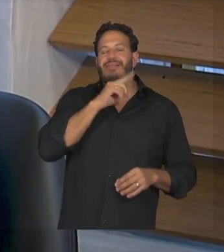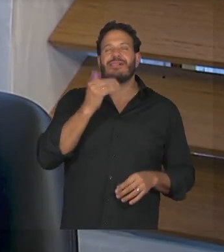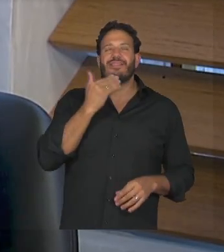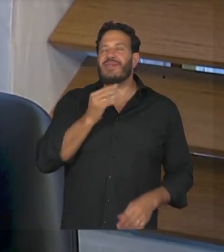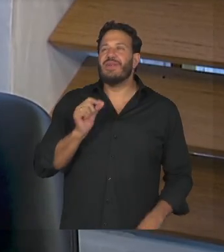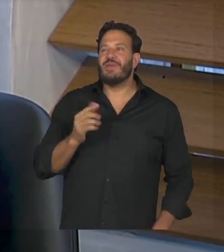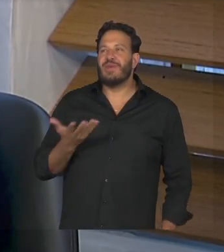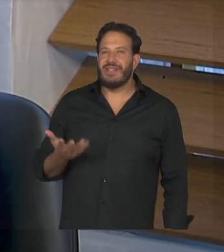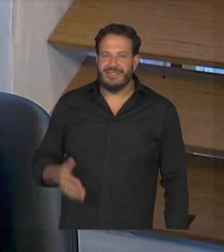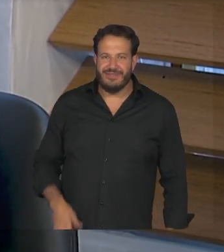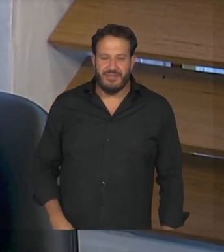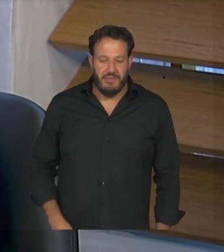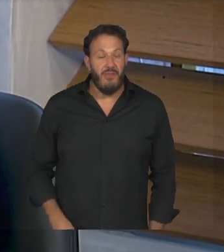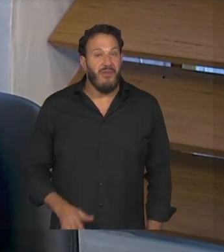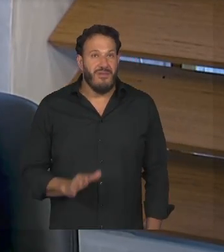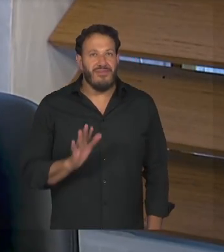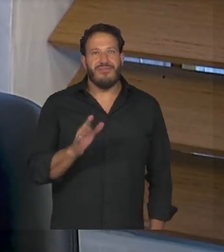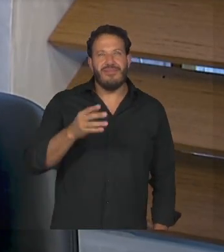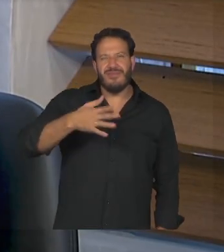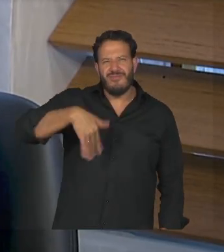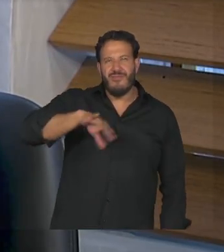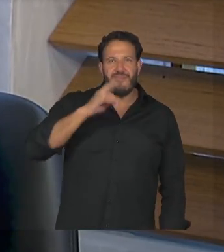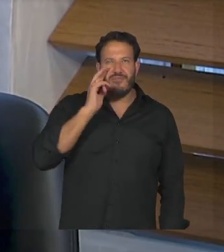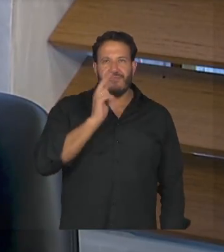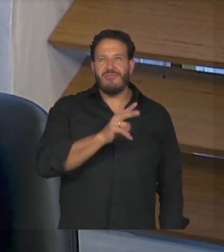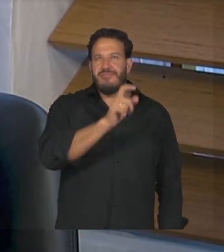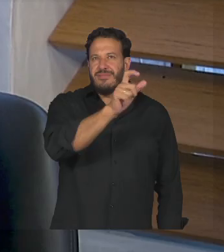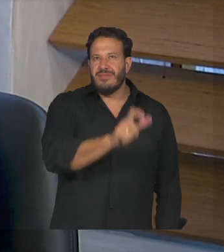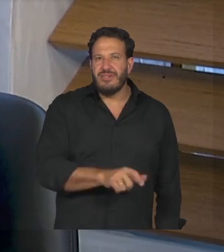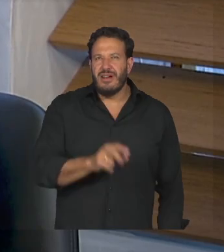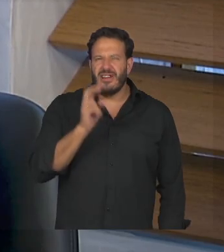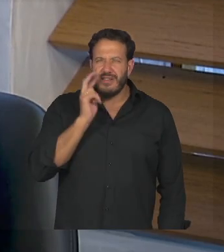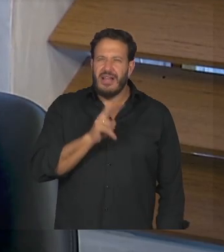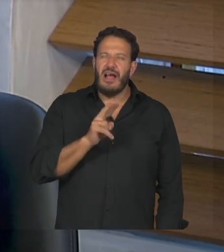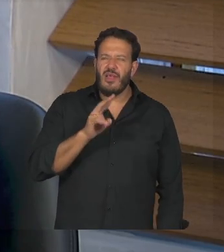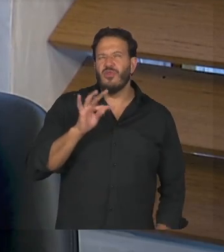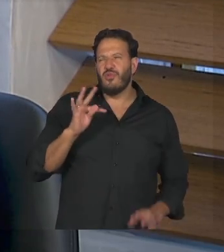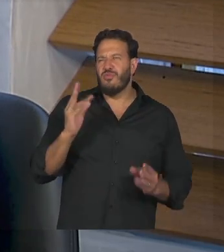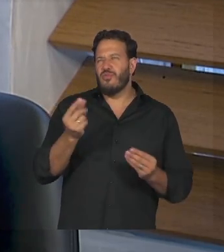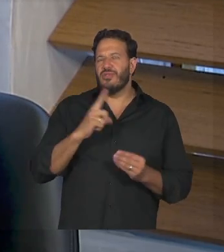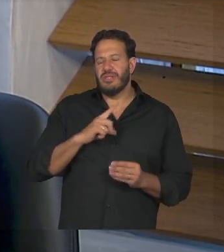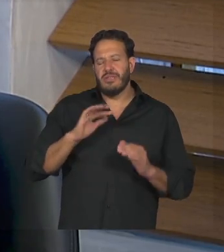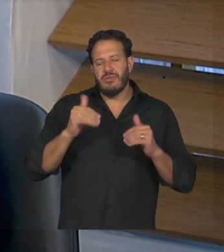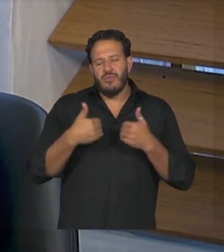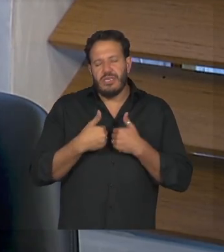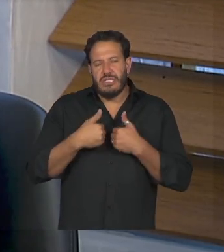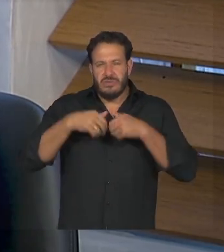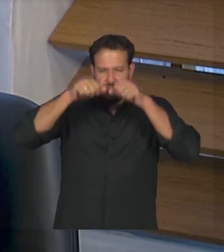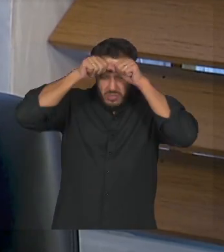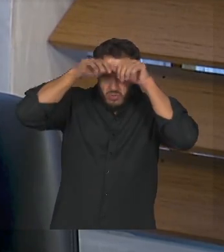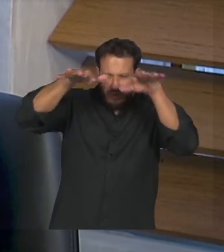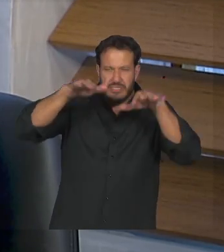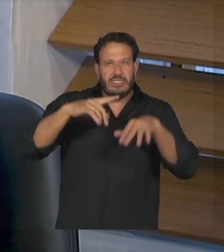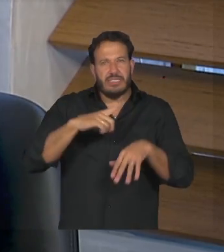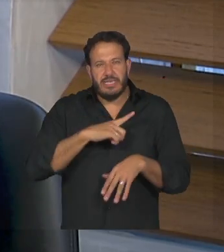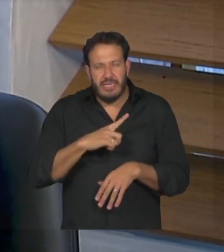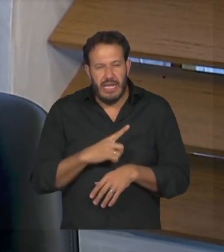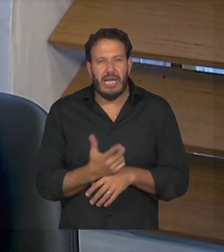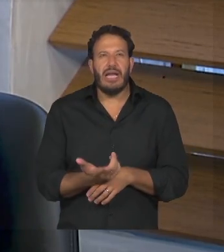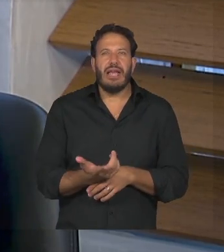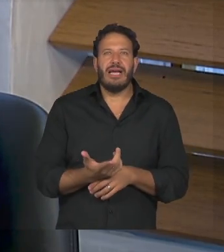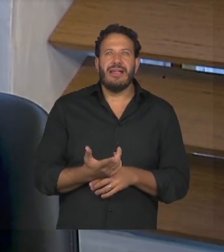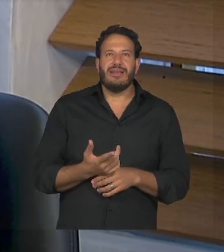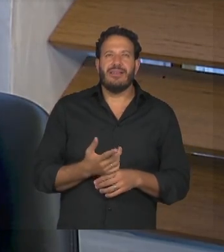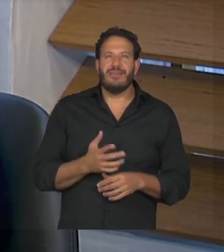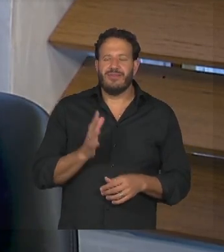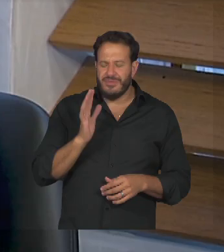eu encontro muita gente por aí falando ah todo mundo tem um pouquinho de autista autismo por aí né é outro